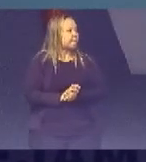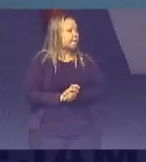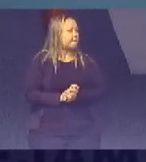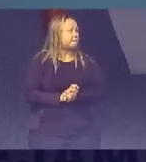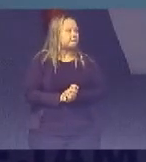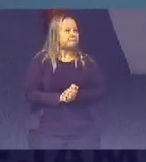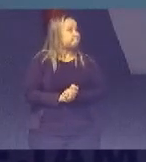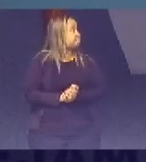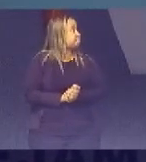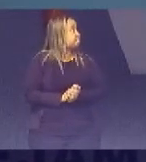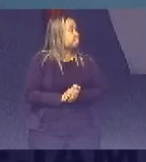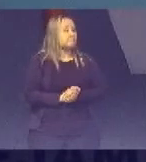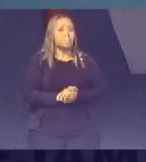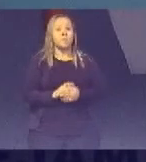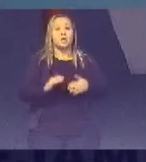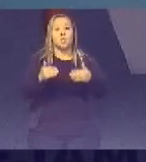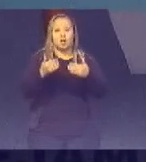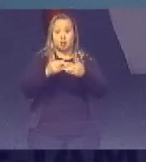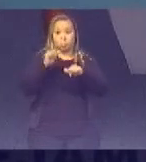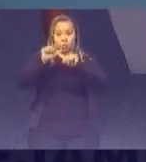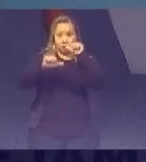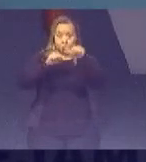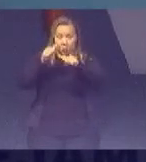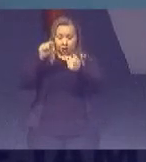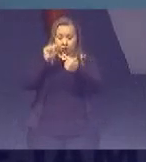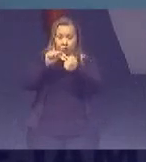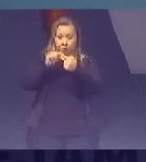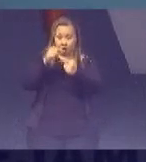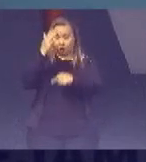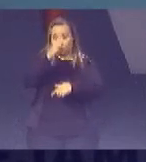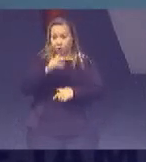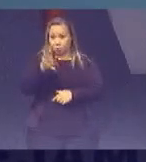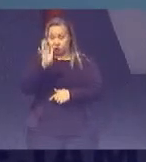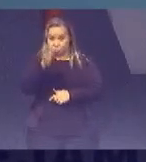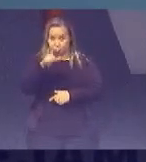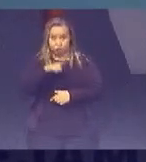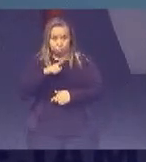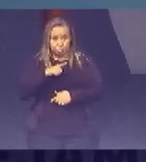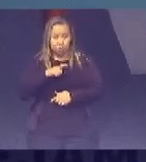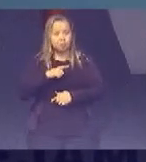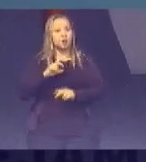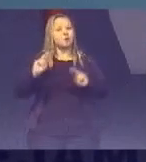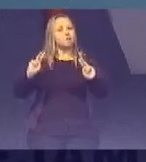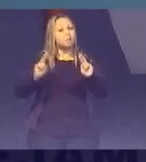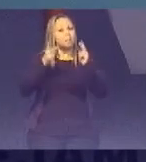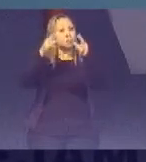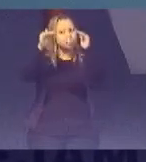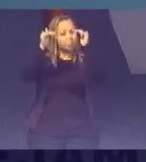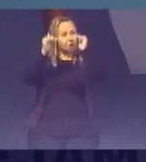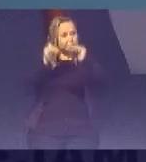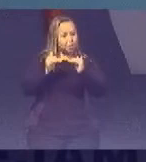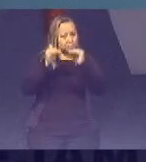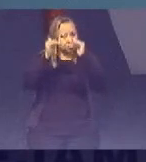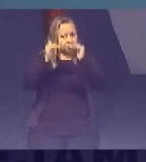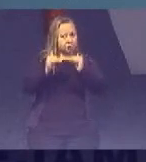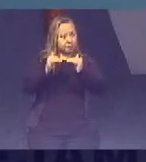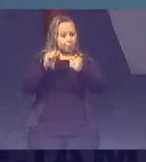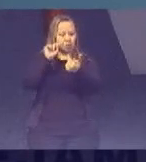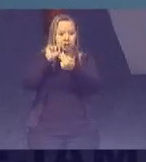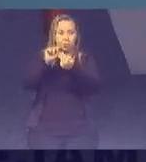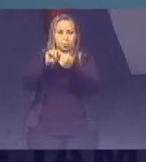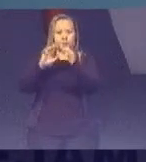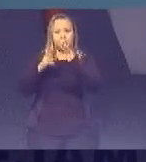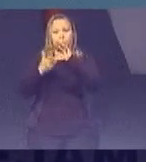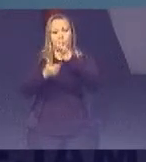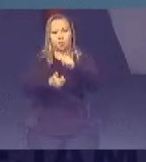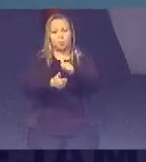Olha lá Na alteração Da meta Considerou-se Que o Brasil Já observa valores Abaixos Da meta global Que é de 62 Óbitos Por 100